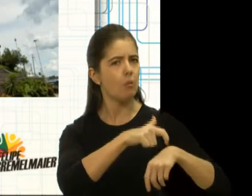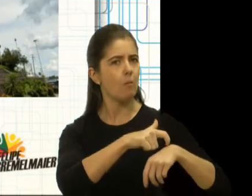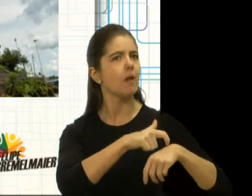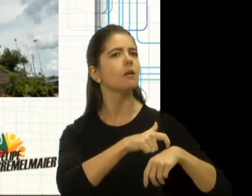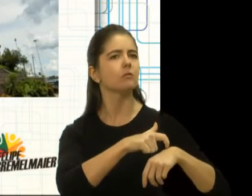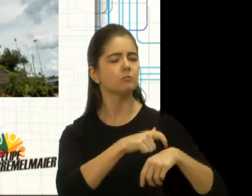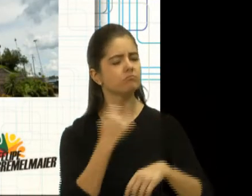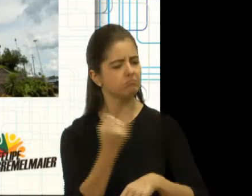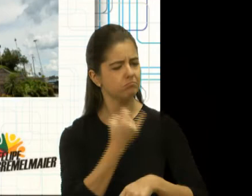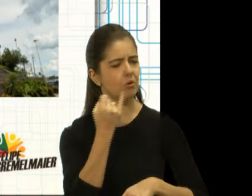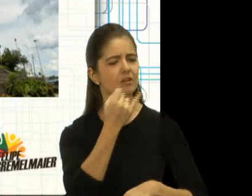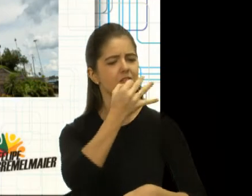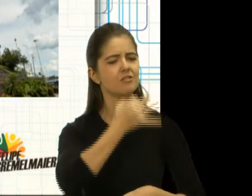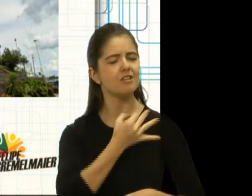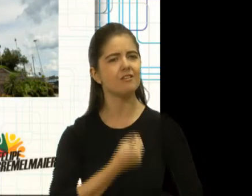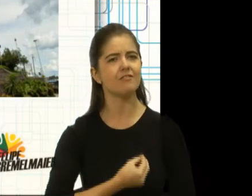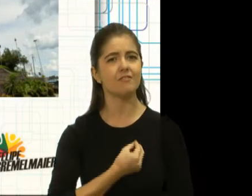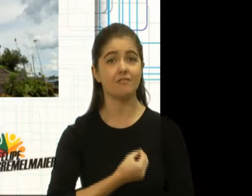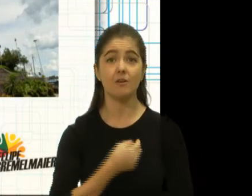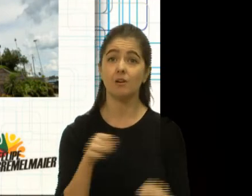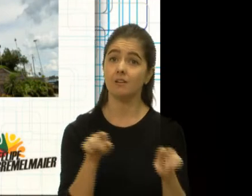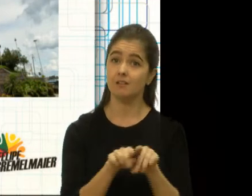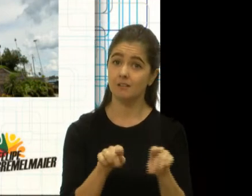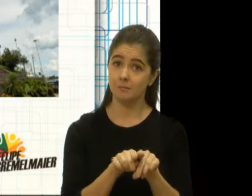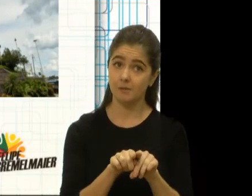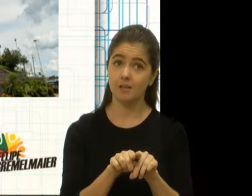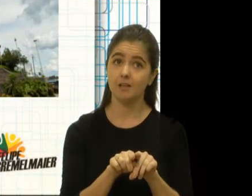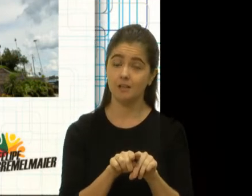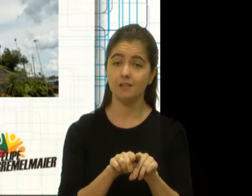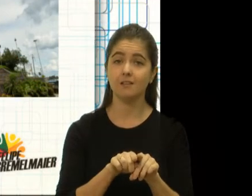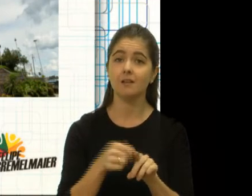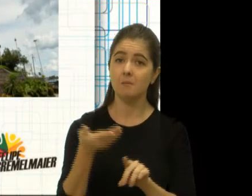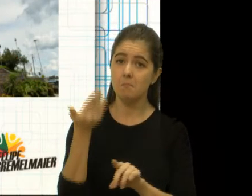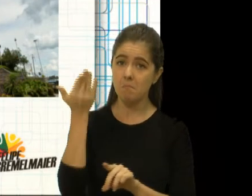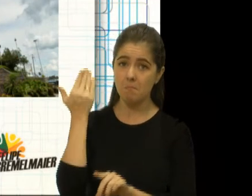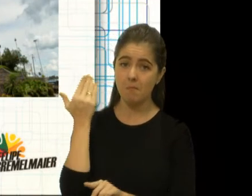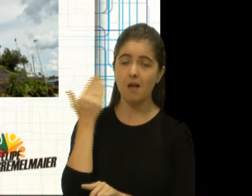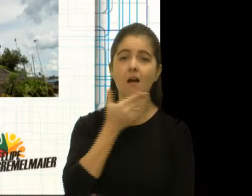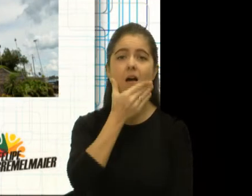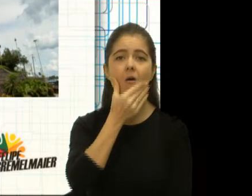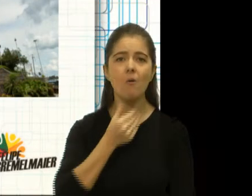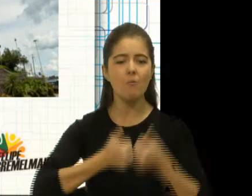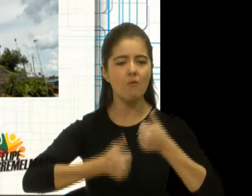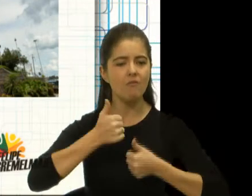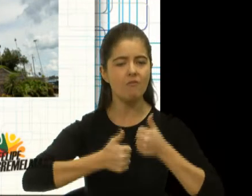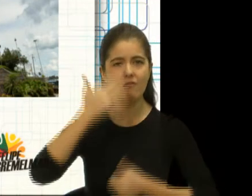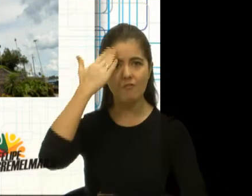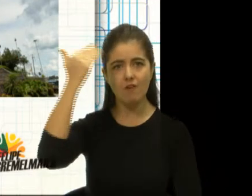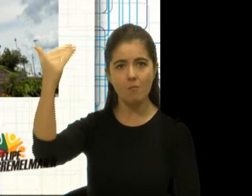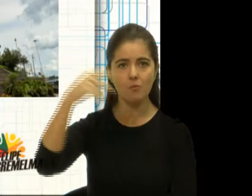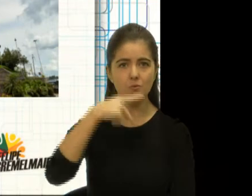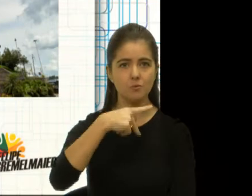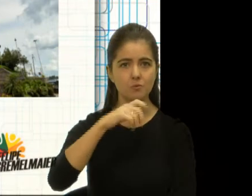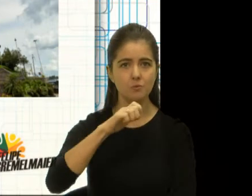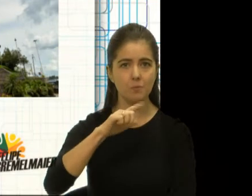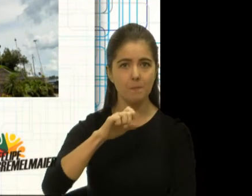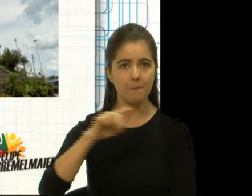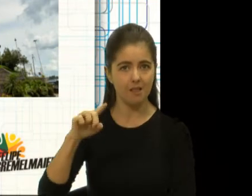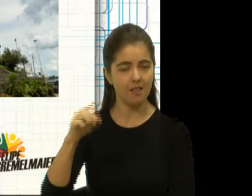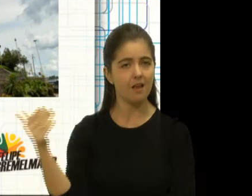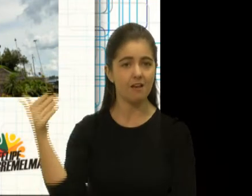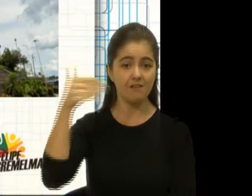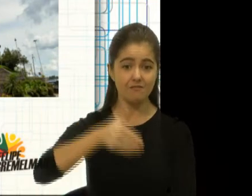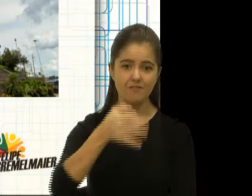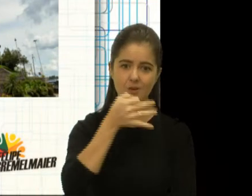registrado nesse local. A passagem do Pelé por Caxias do Sul, num combinado da dupla Flaju contra o Santos do Pelé na época,